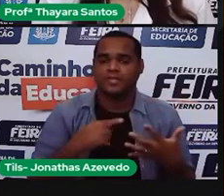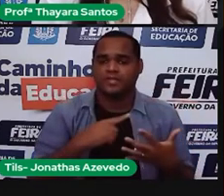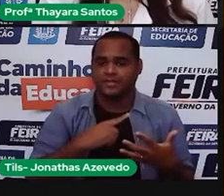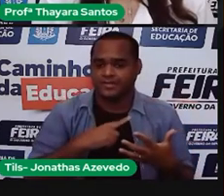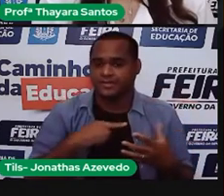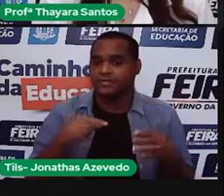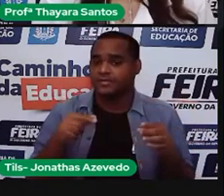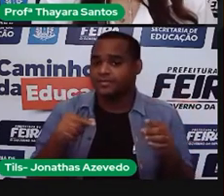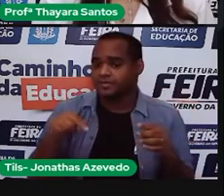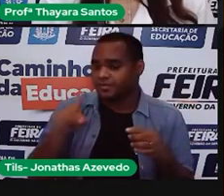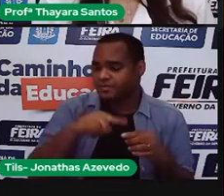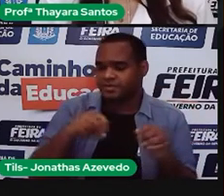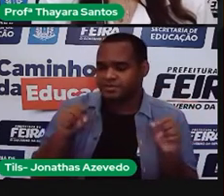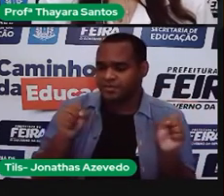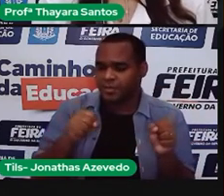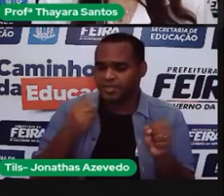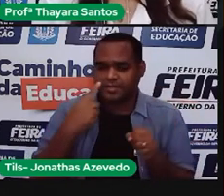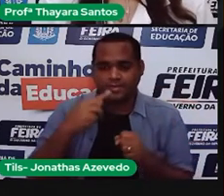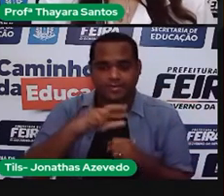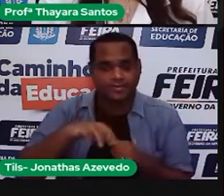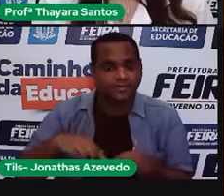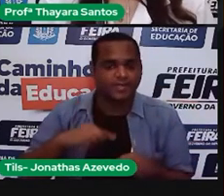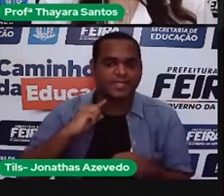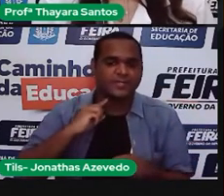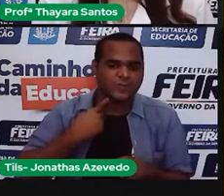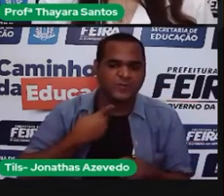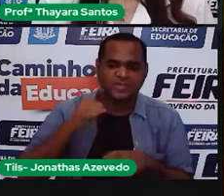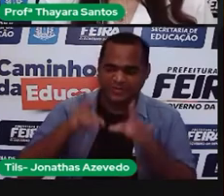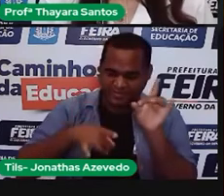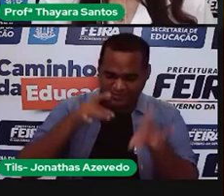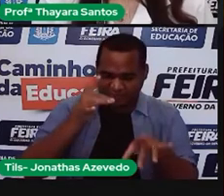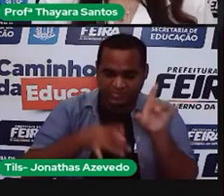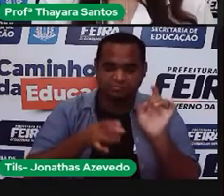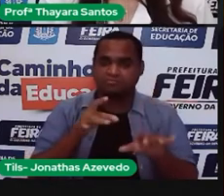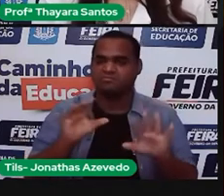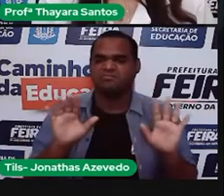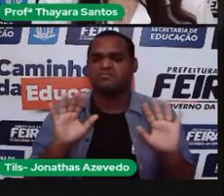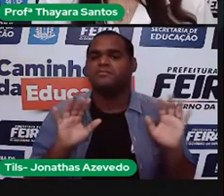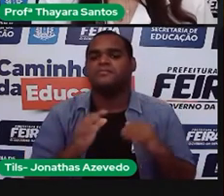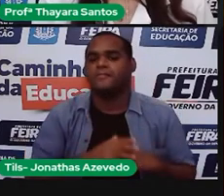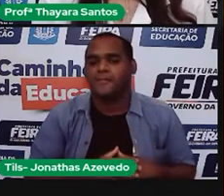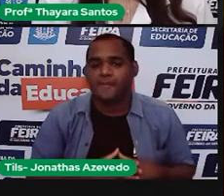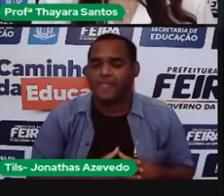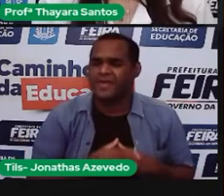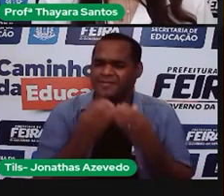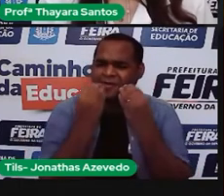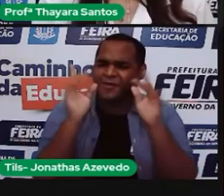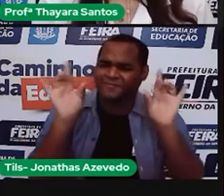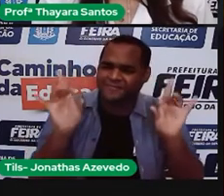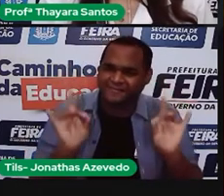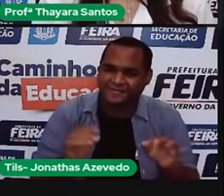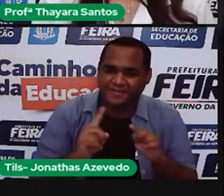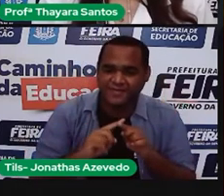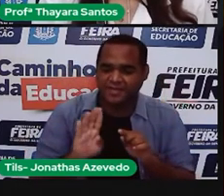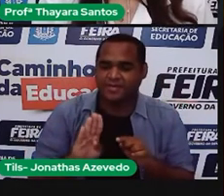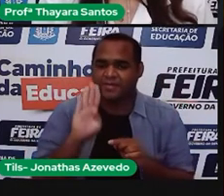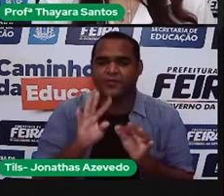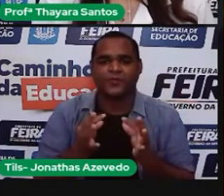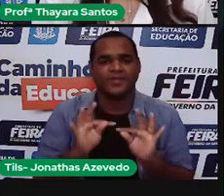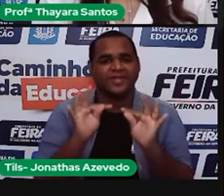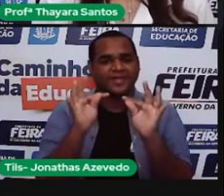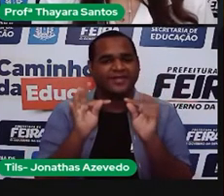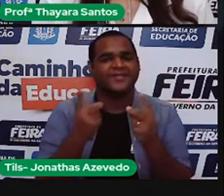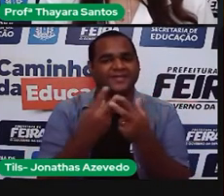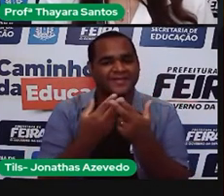combater essa horrenda poluição ambiental. Que maravilha! Viva a biotecnologia!